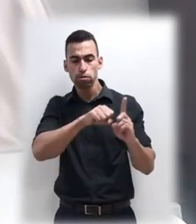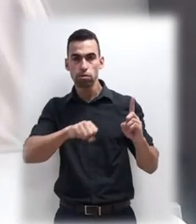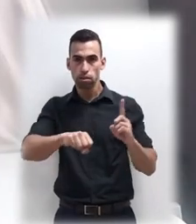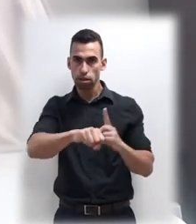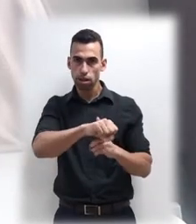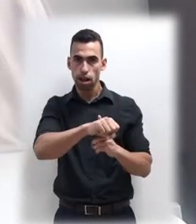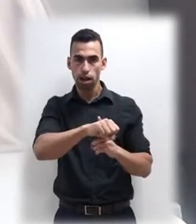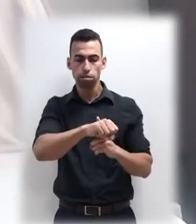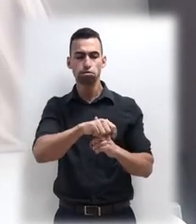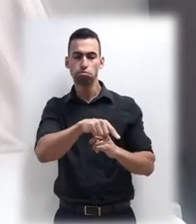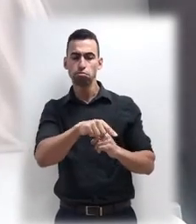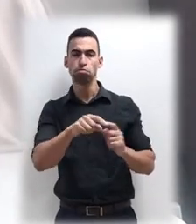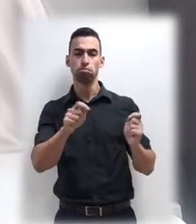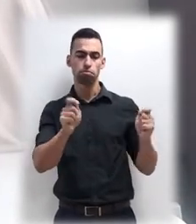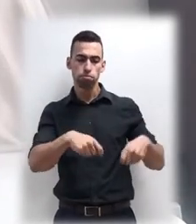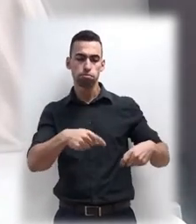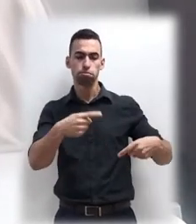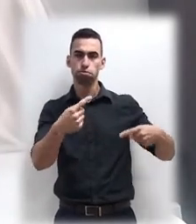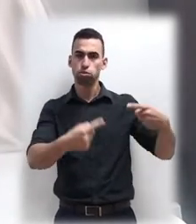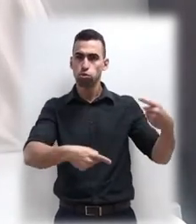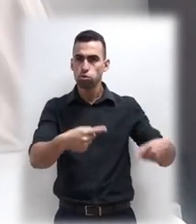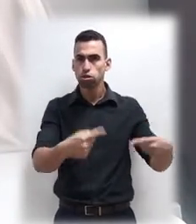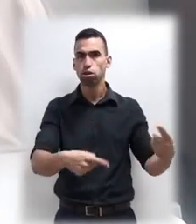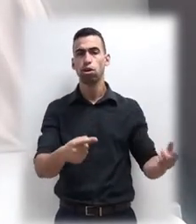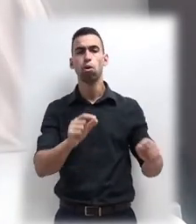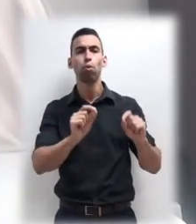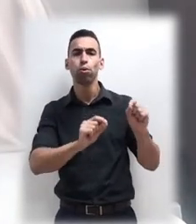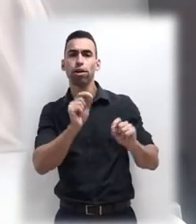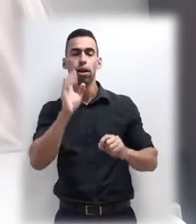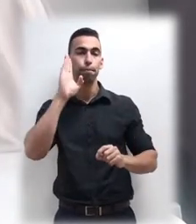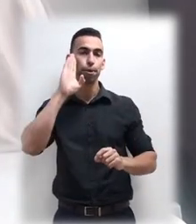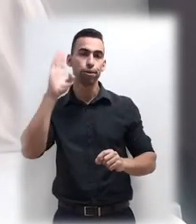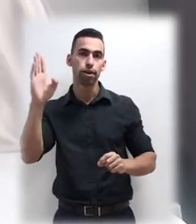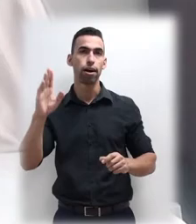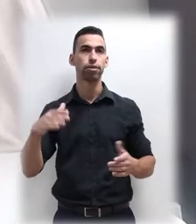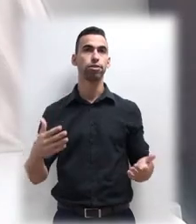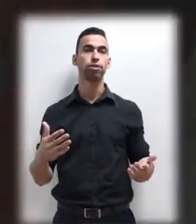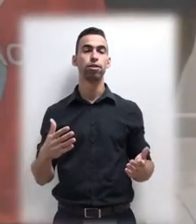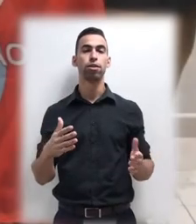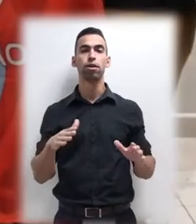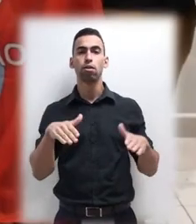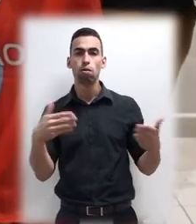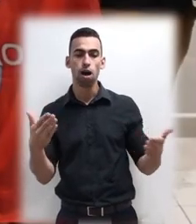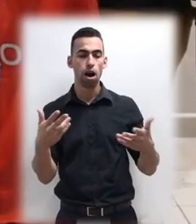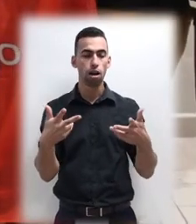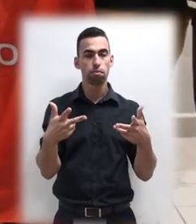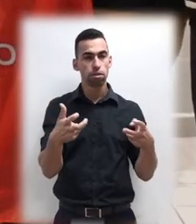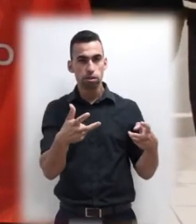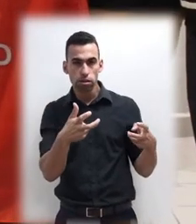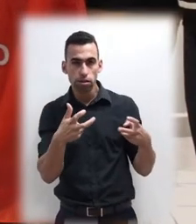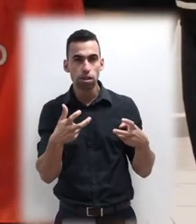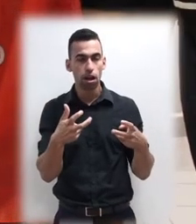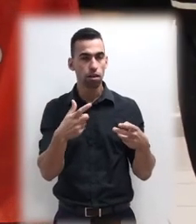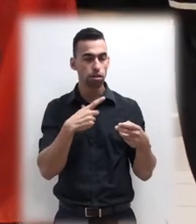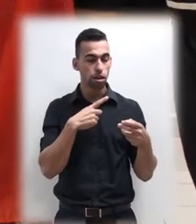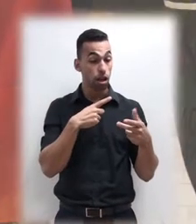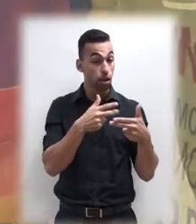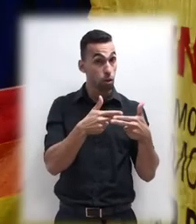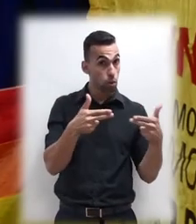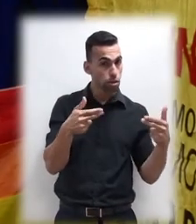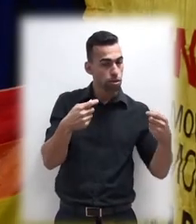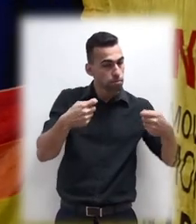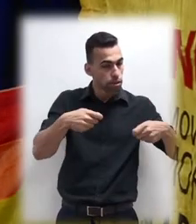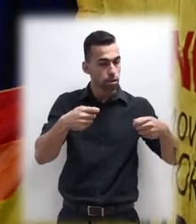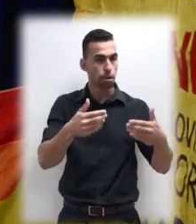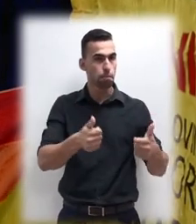poder discutir quais são as prioridades, quais são as percepções que ainda tem coisas